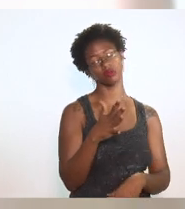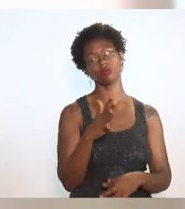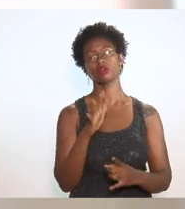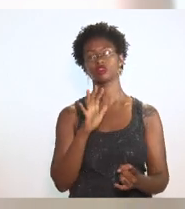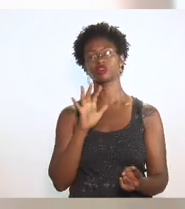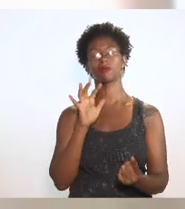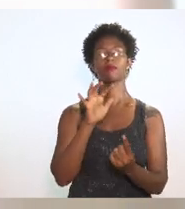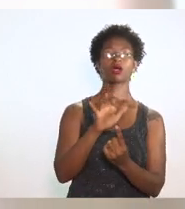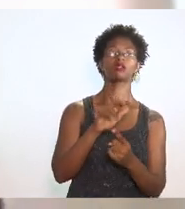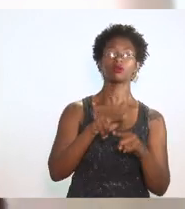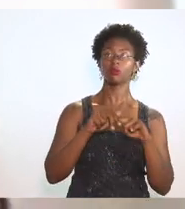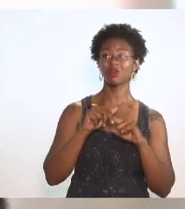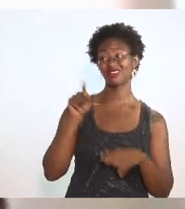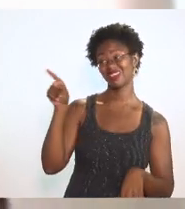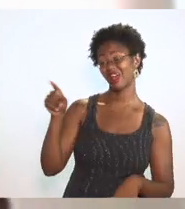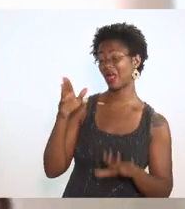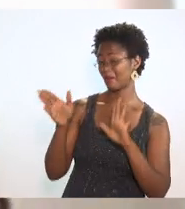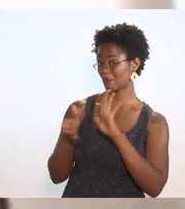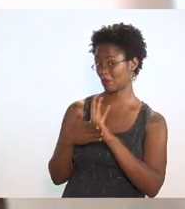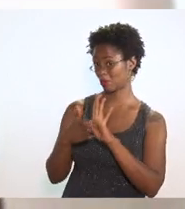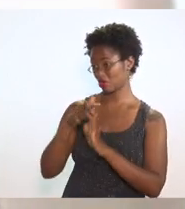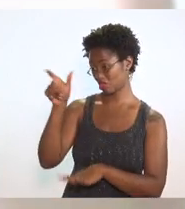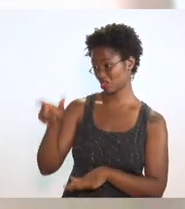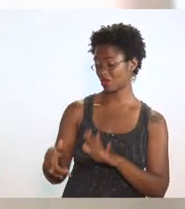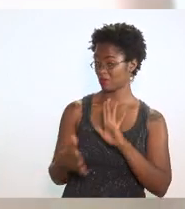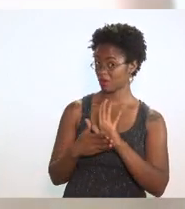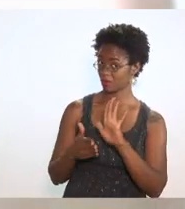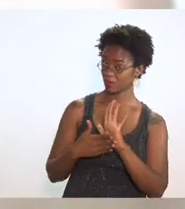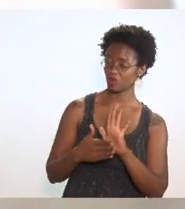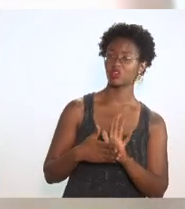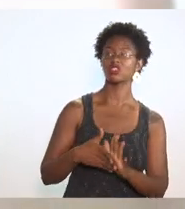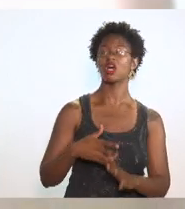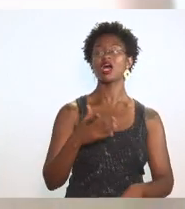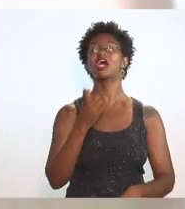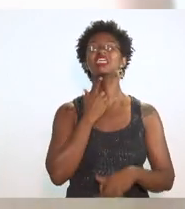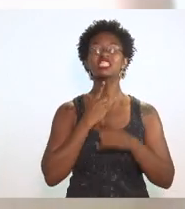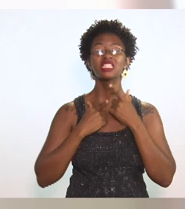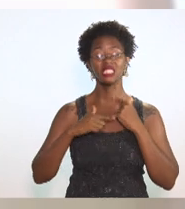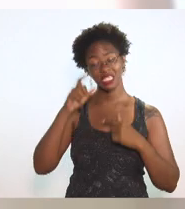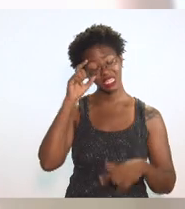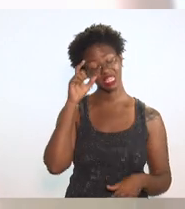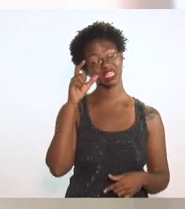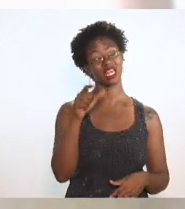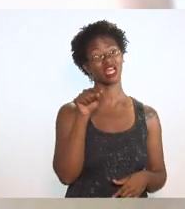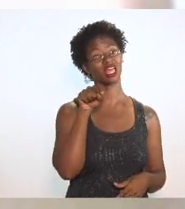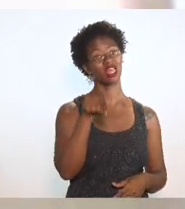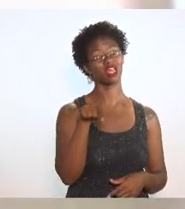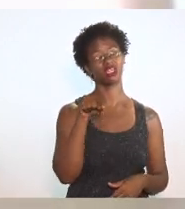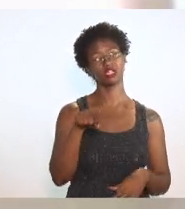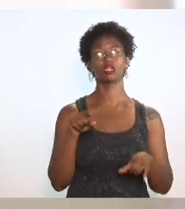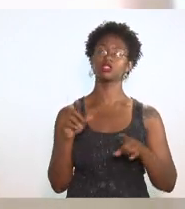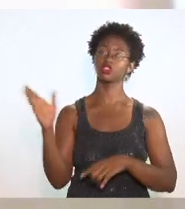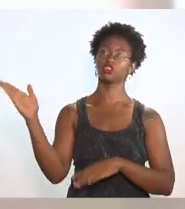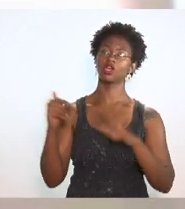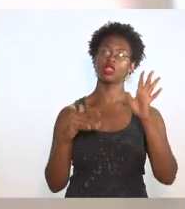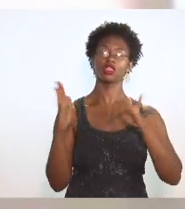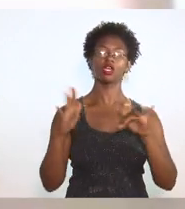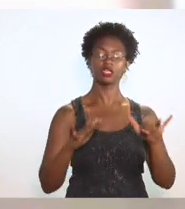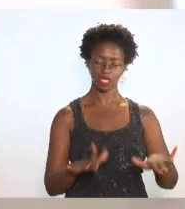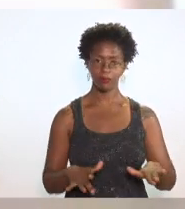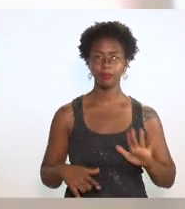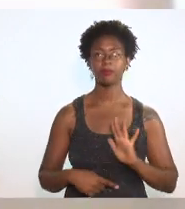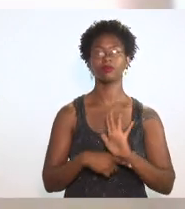é que tem o interesse e também a conveniência e oportunidade de trazer aquele benefício fiscal específico.